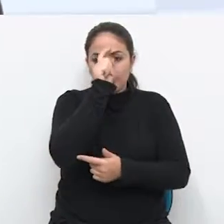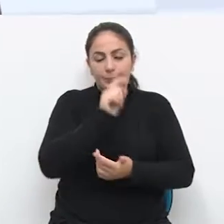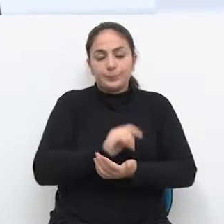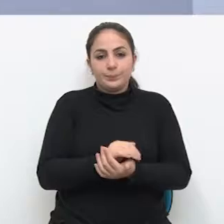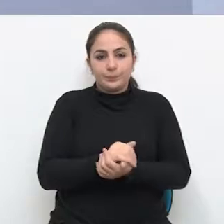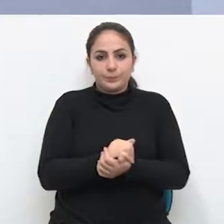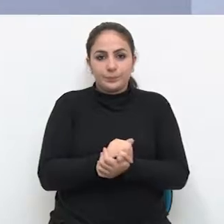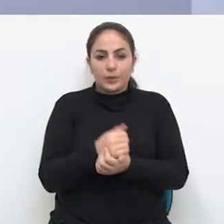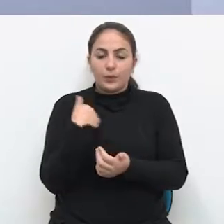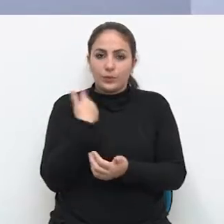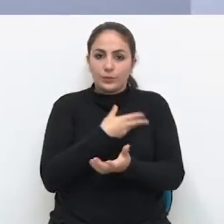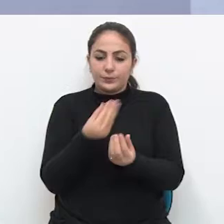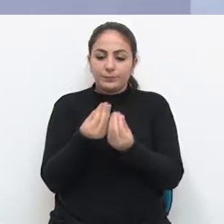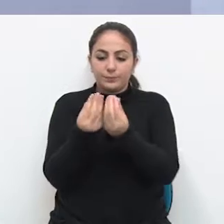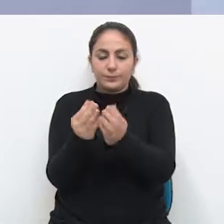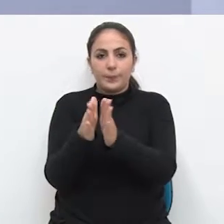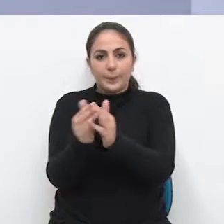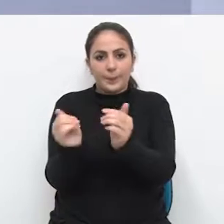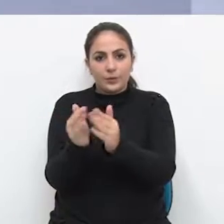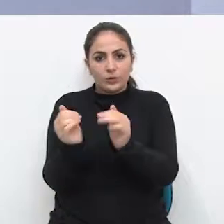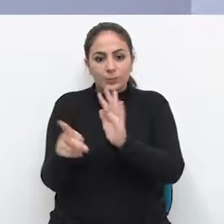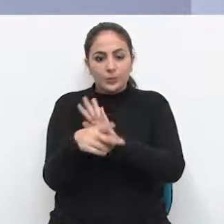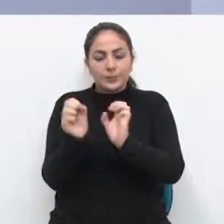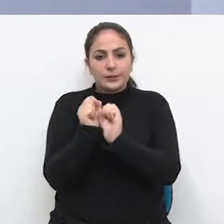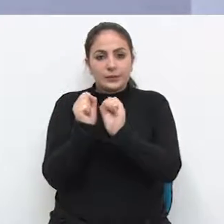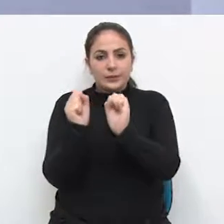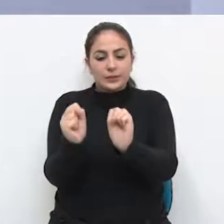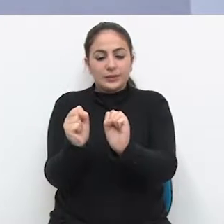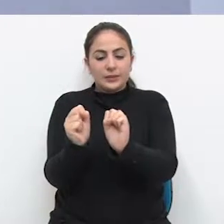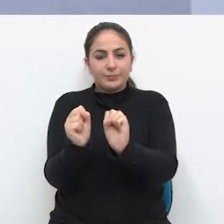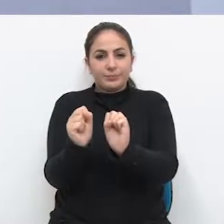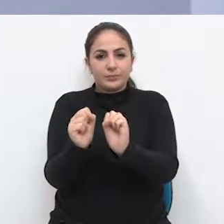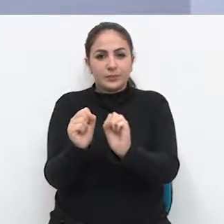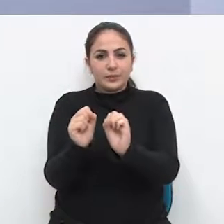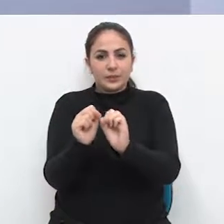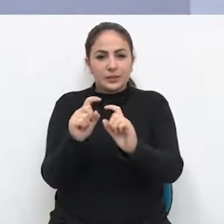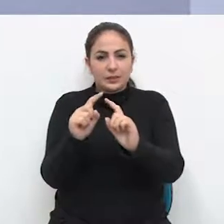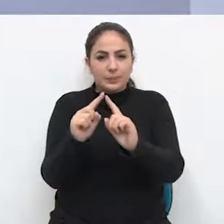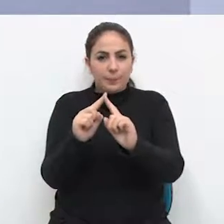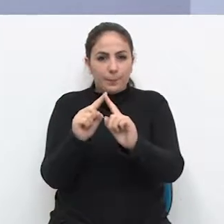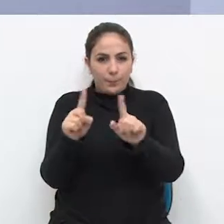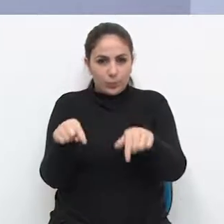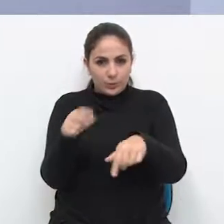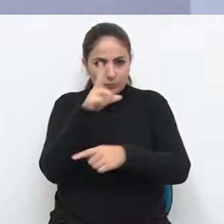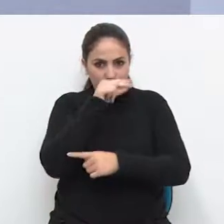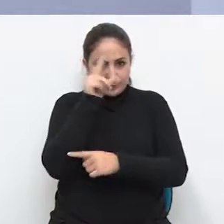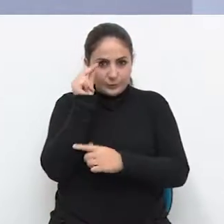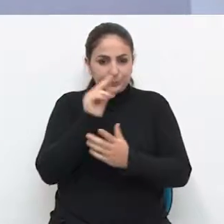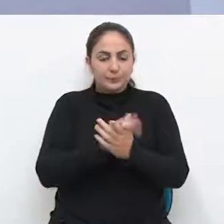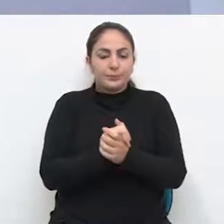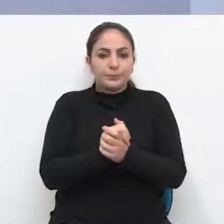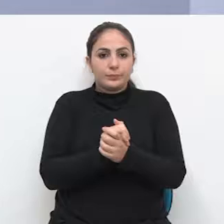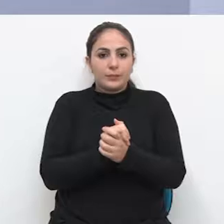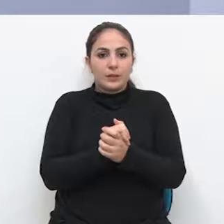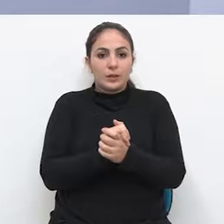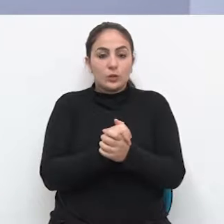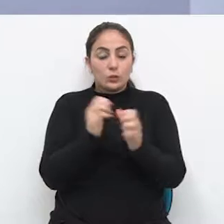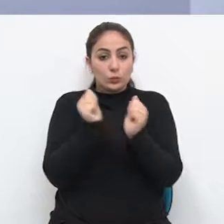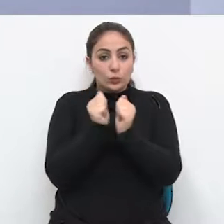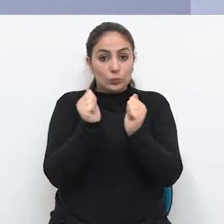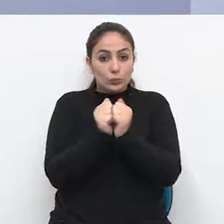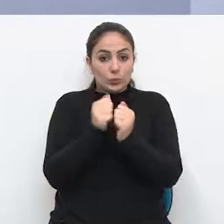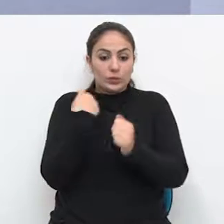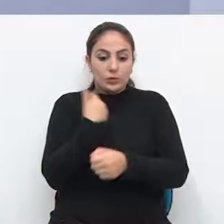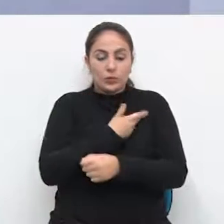hospitais. Estamos encaminhando um pedido à Secretaria de Segurança Pública do município, através da nossa guarda de